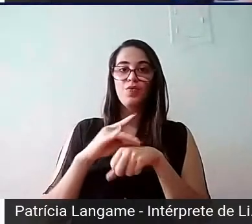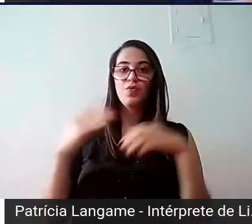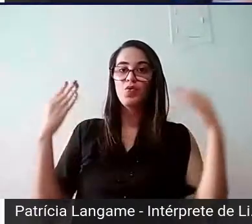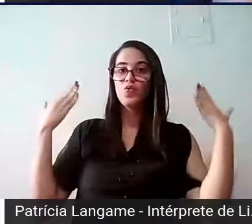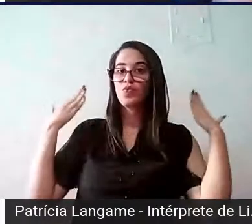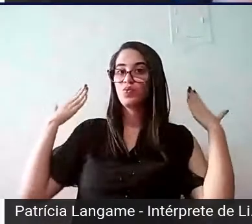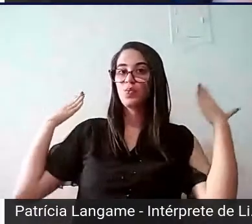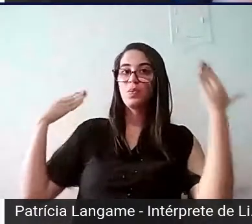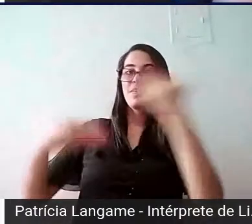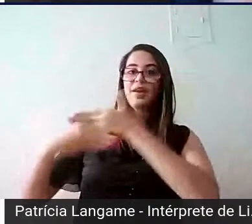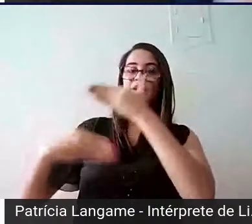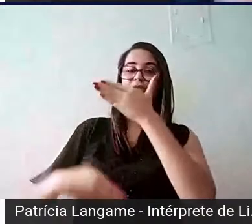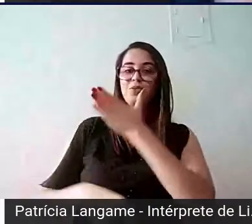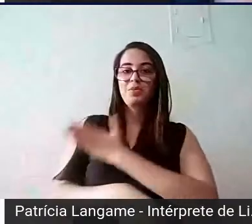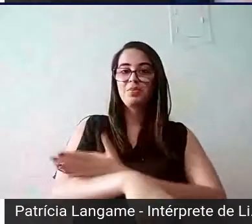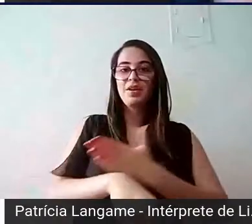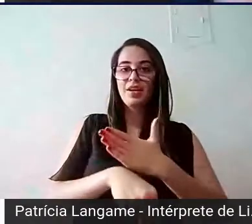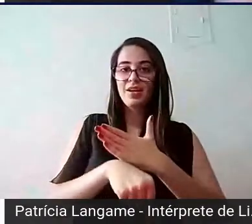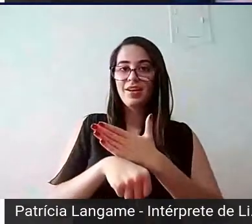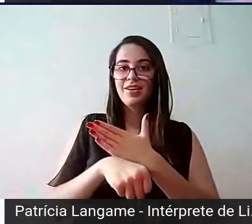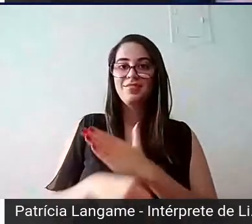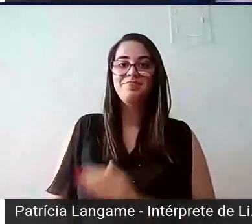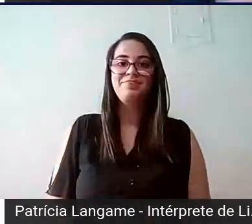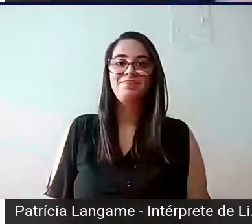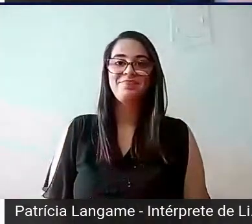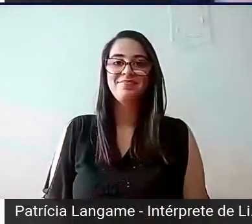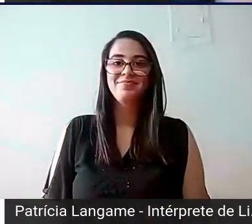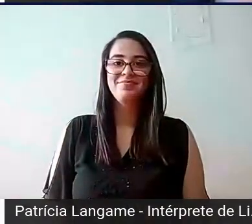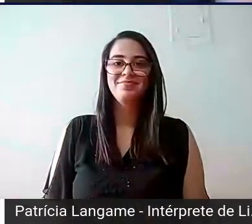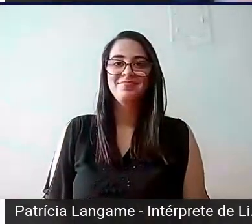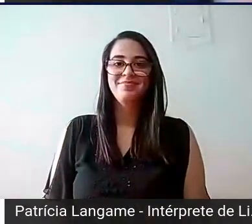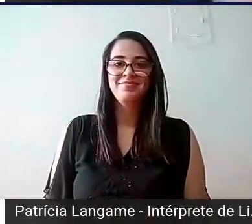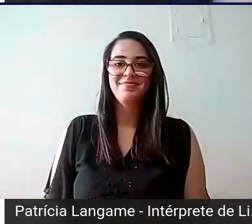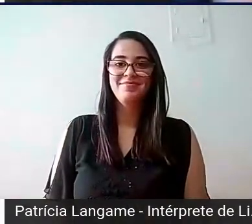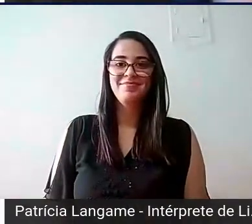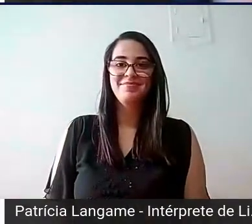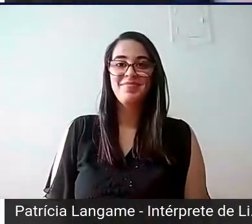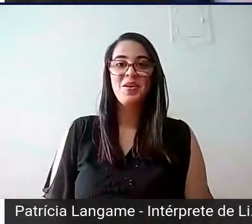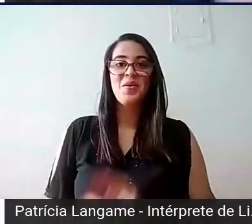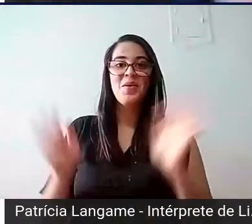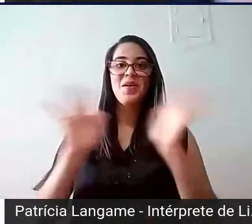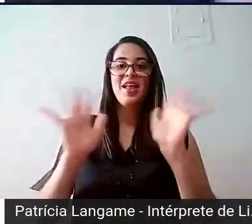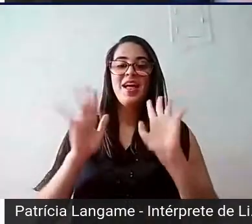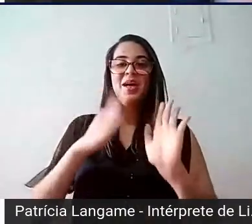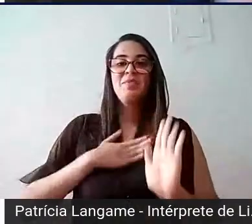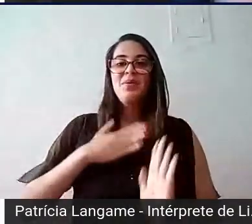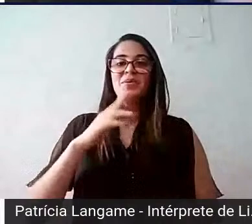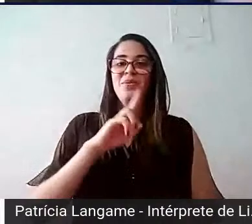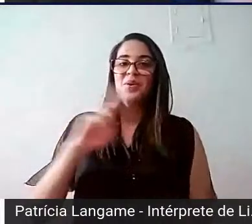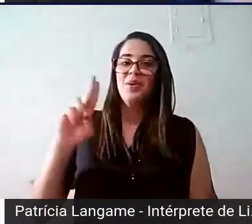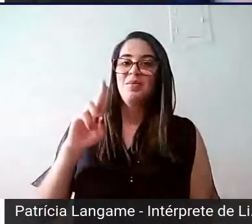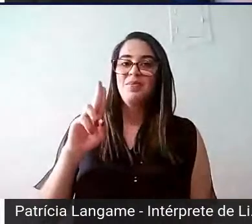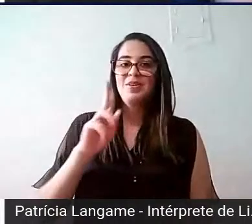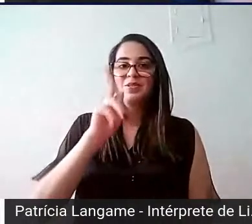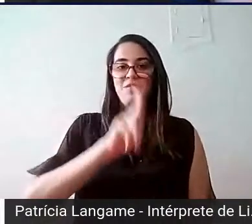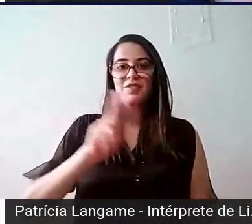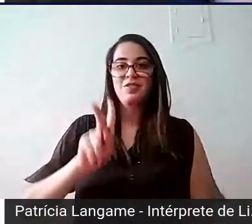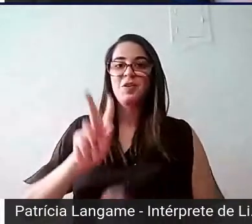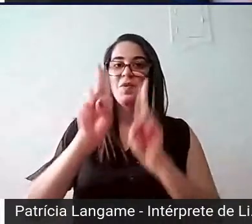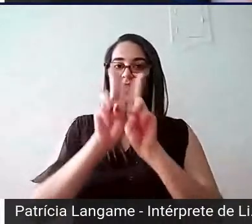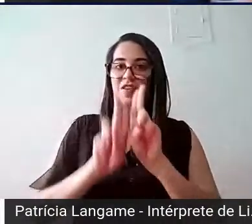parede branca. Cláudia. Olá, meu nome é Cláudia Segada, sou professora da UFRJ,